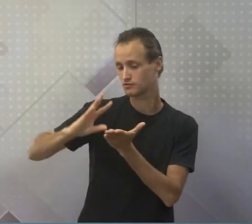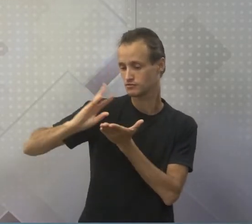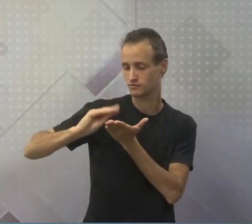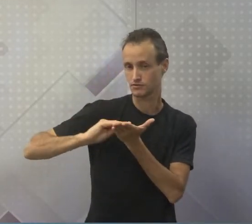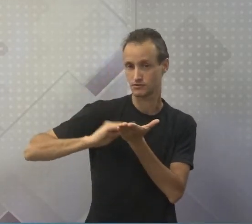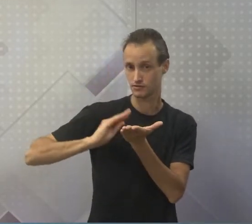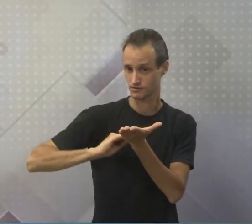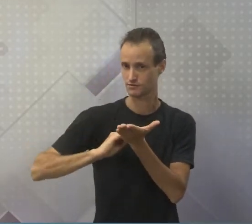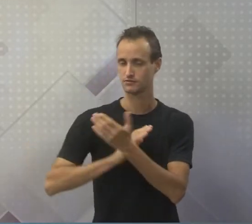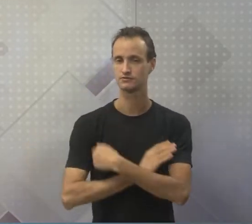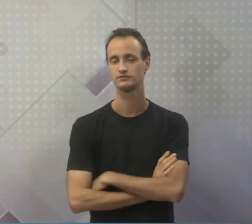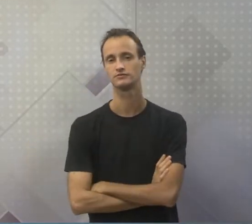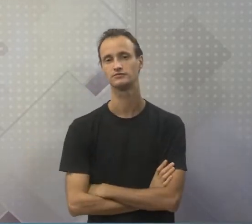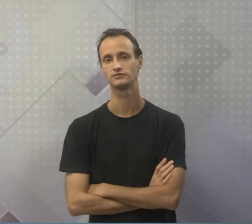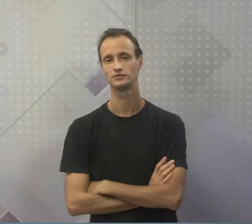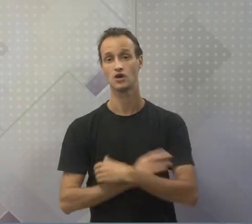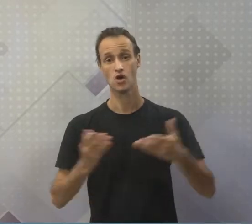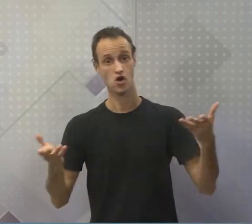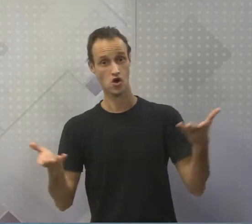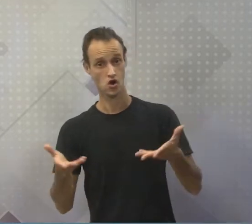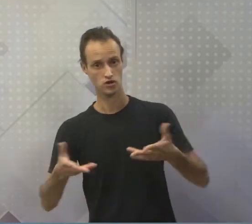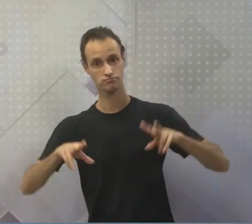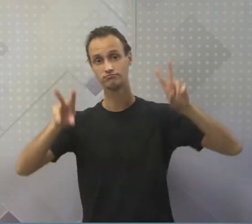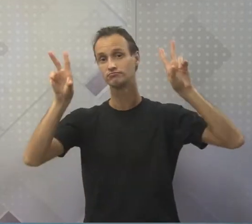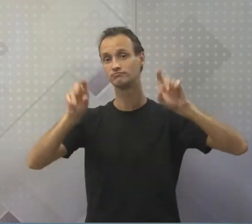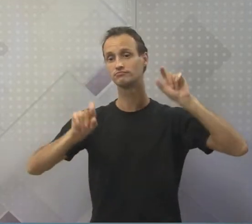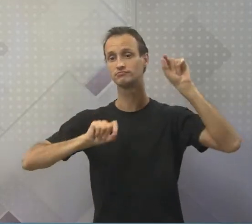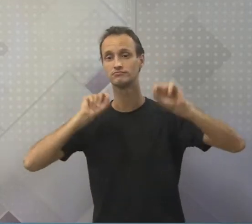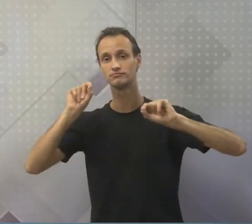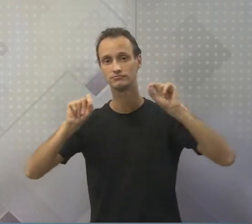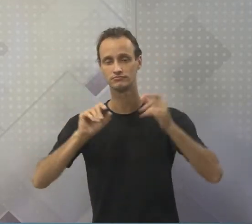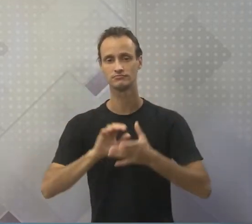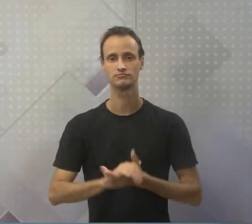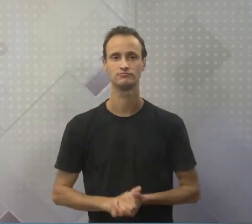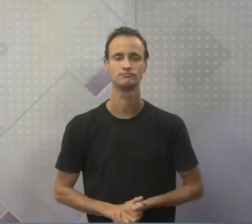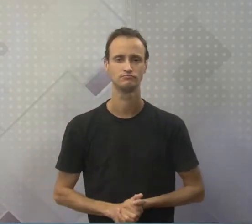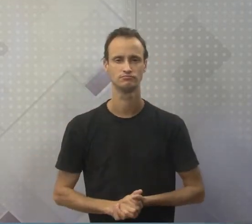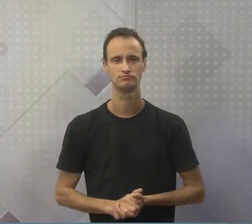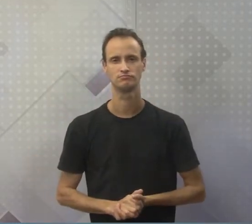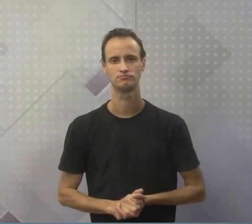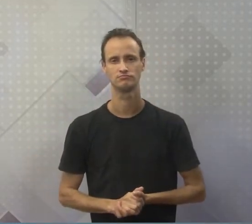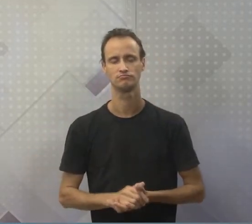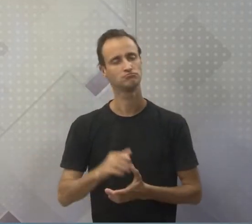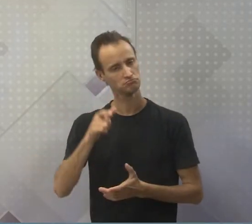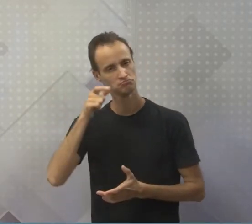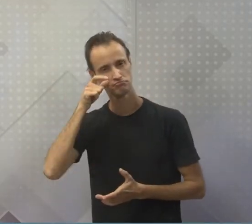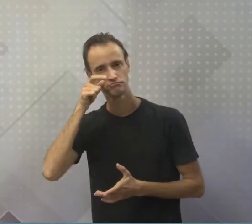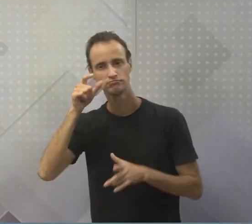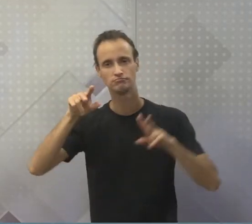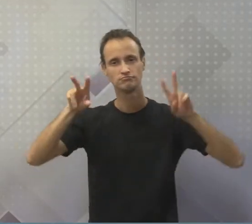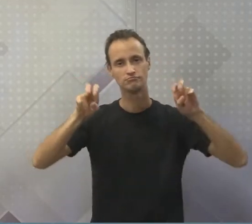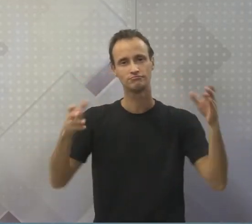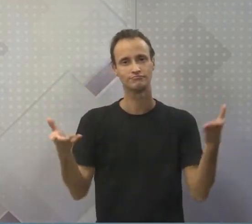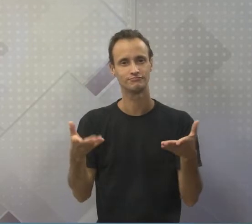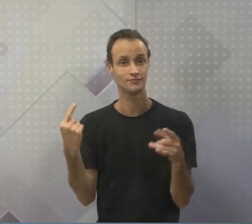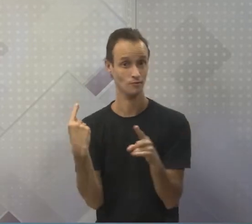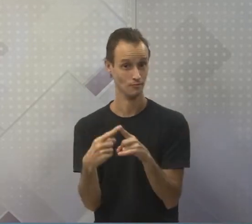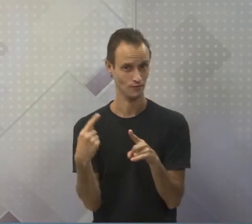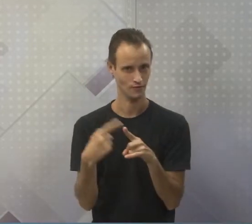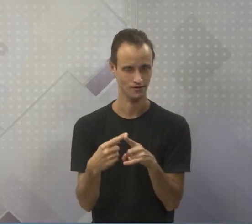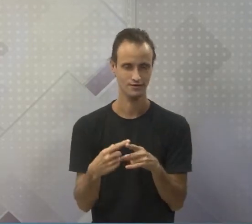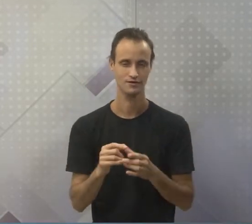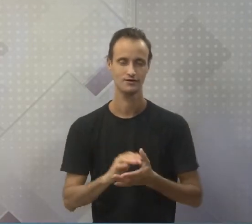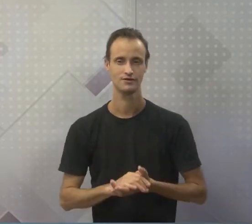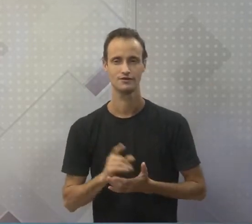anotações. O tópico da aula de hoje, pessoal, ele é bastante interessante, porque nós